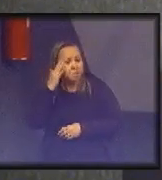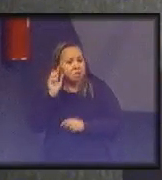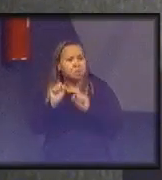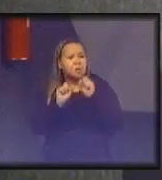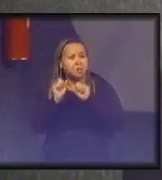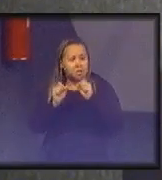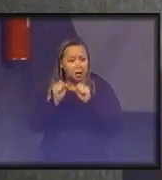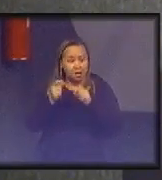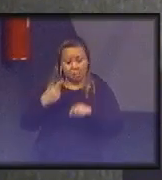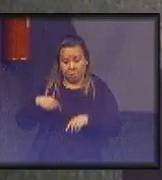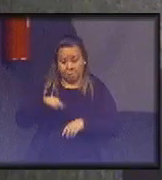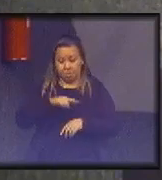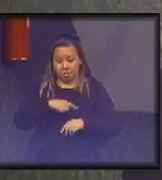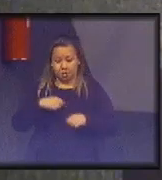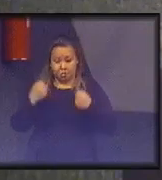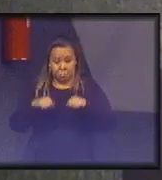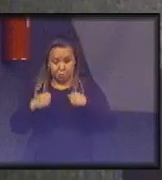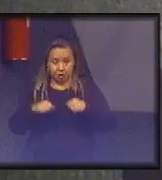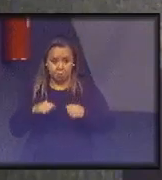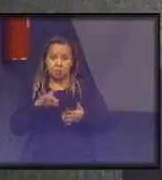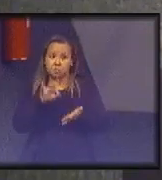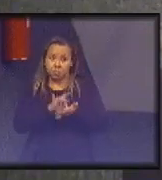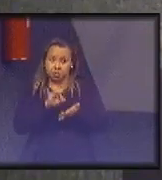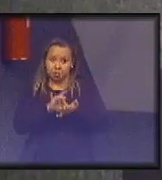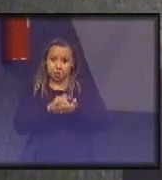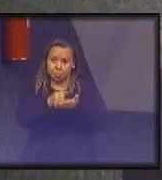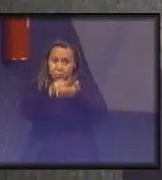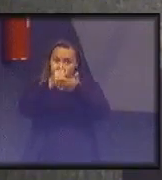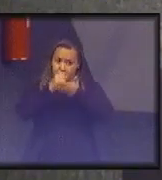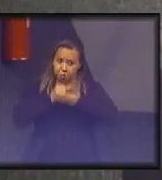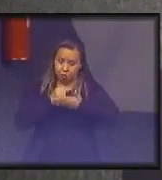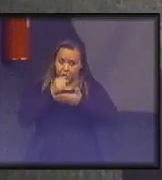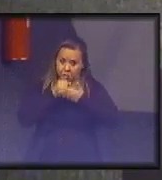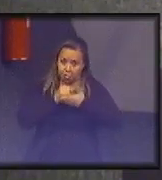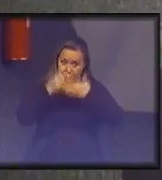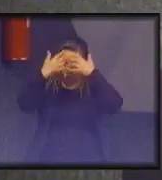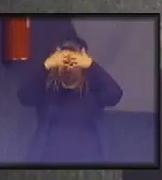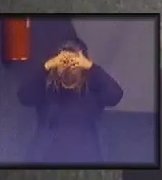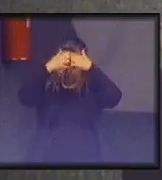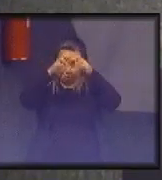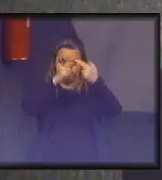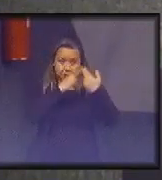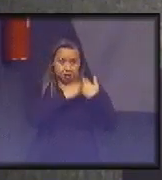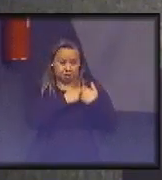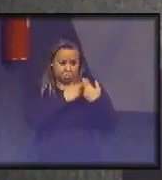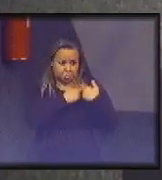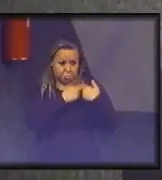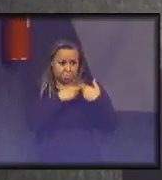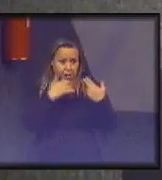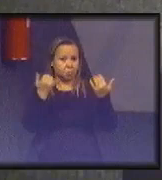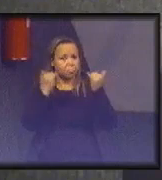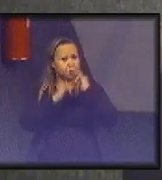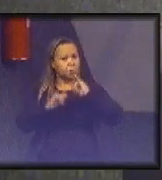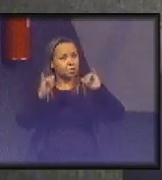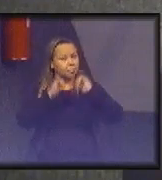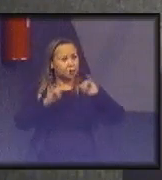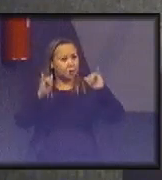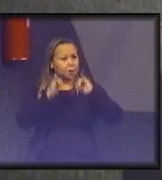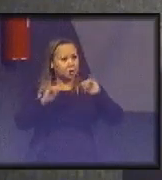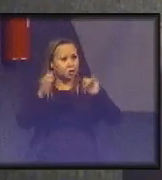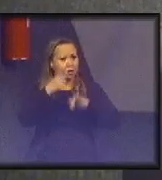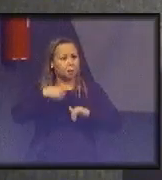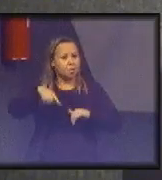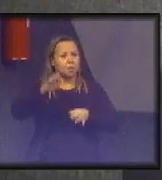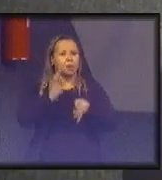precisa, de fato, do apoio de vocês. Tem consistência? Tem. Mas a responsabilidade pelo envio da informação é do